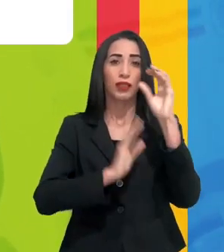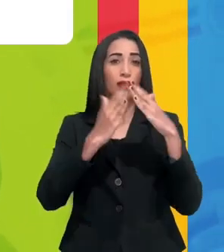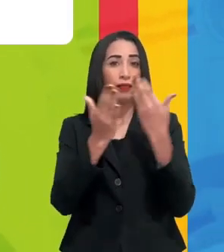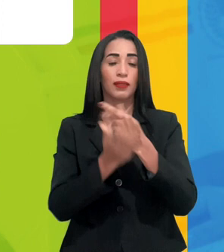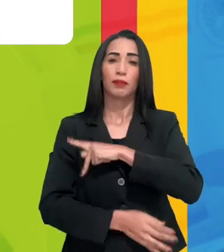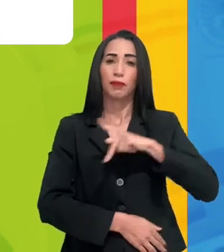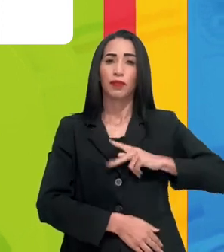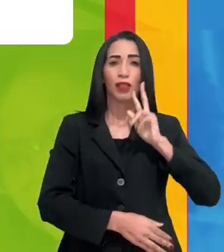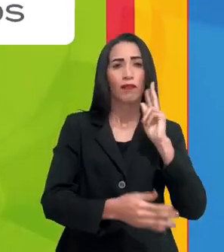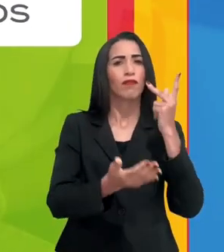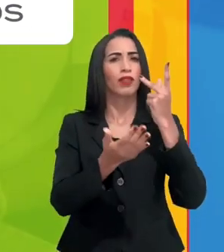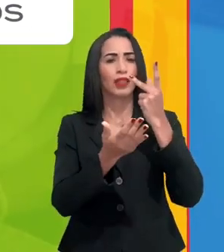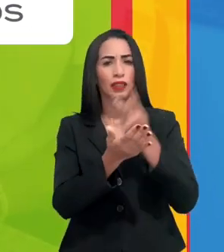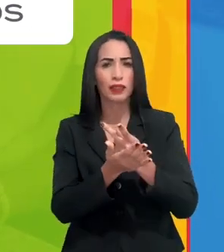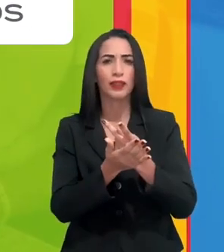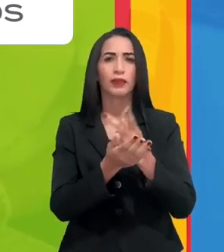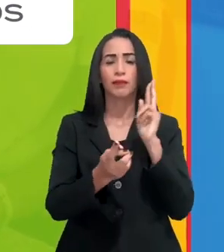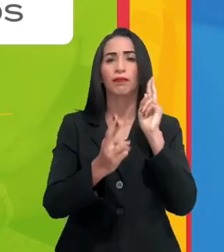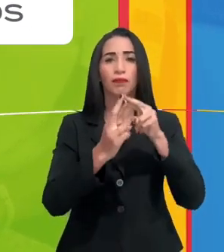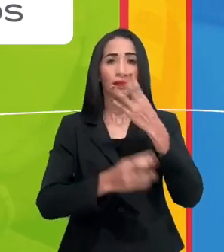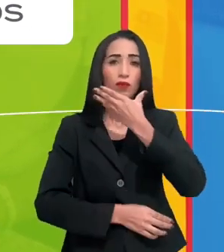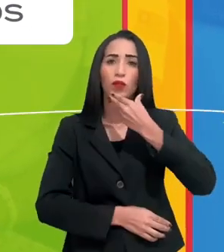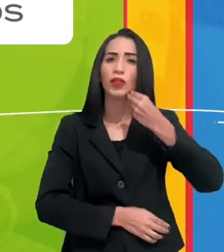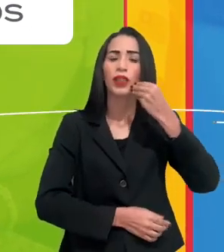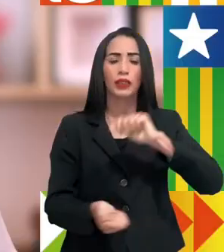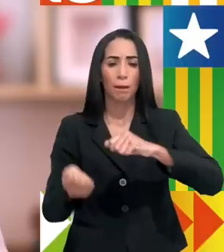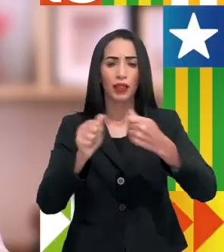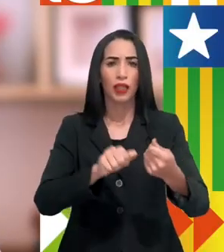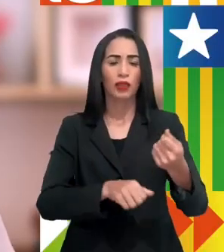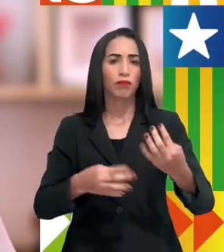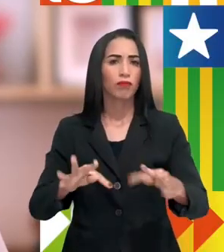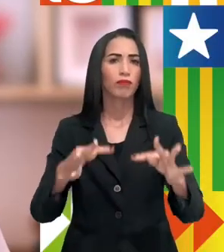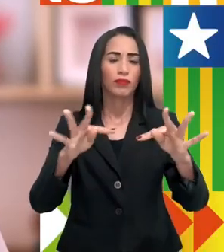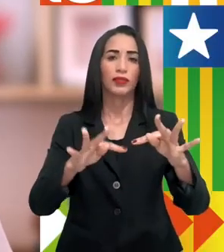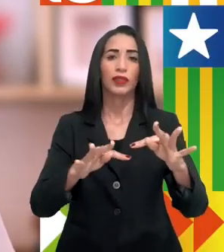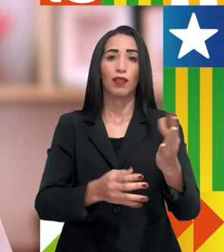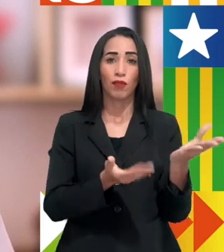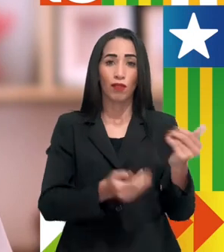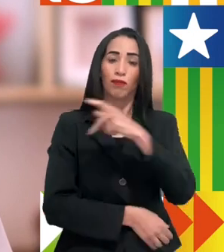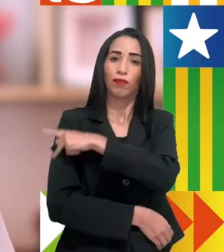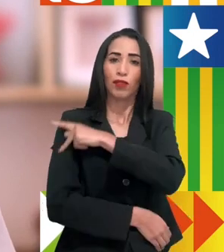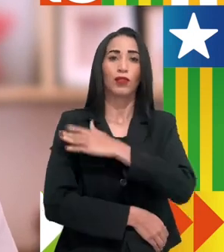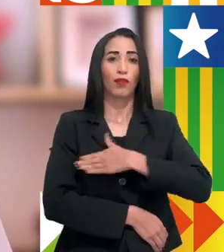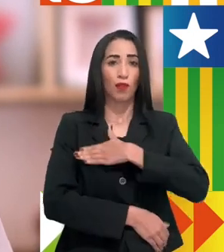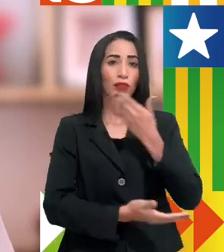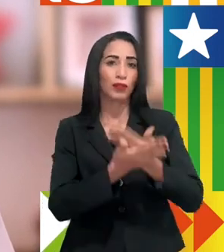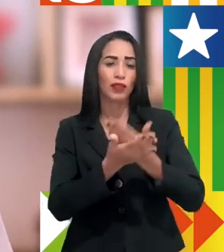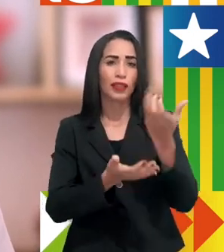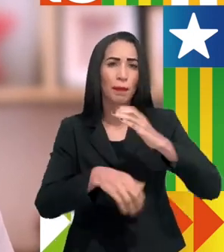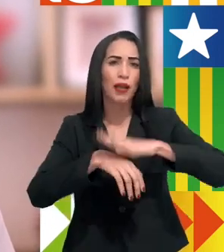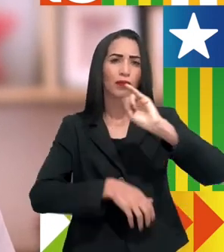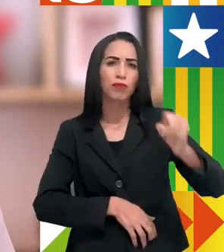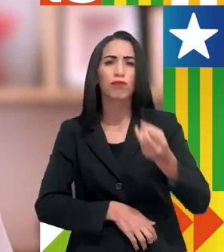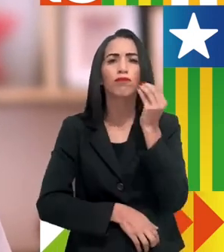pública será referência em qualidade e adaptada aos novos tempos. A garotada do Piauí gosta de estudar e quer mais